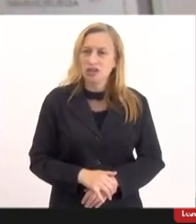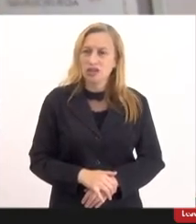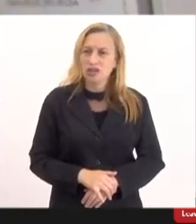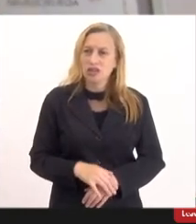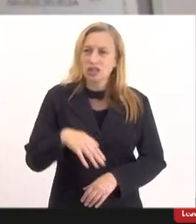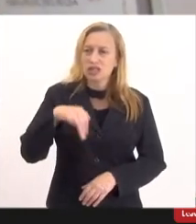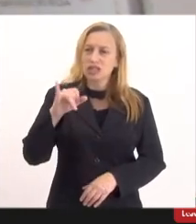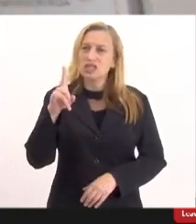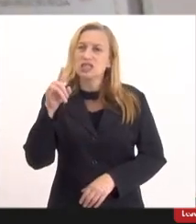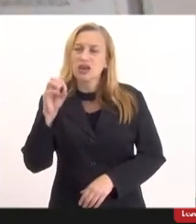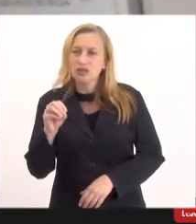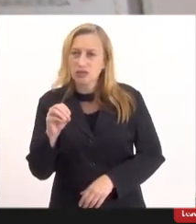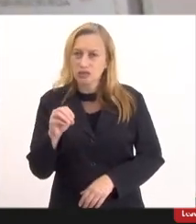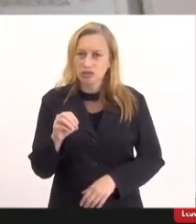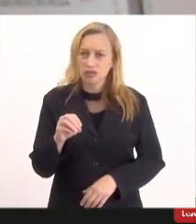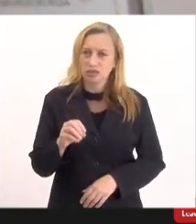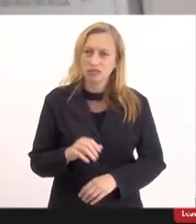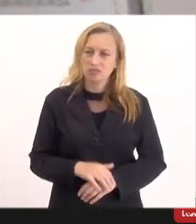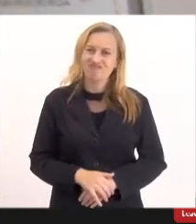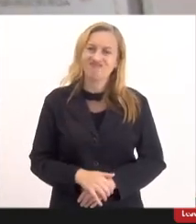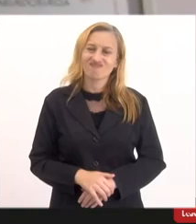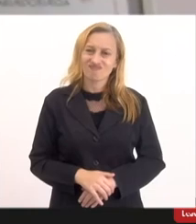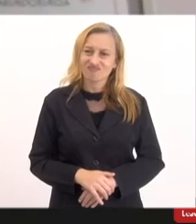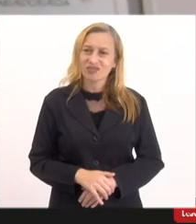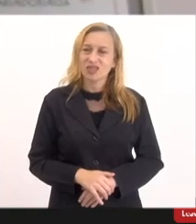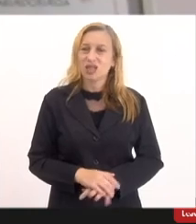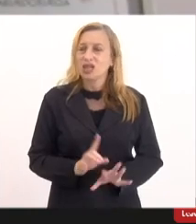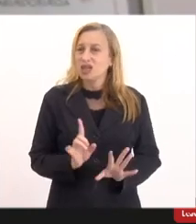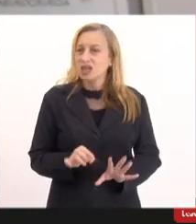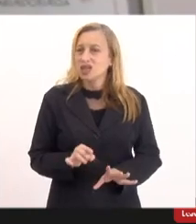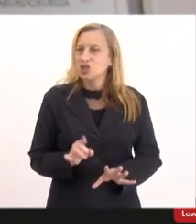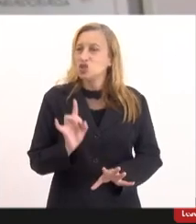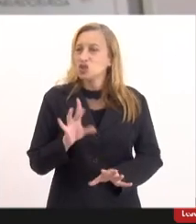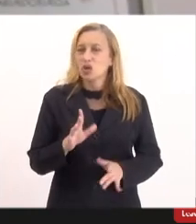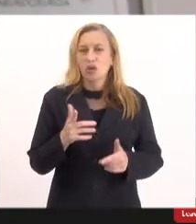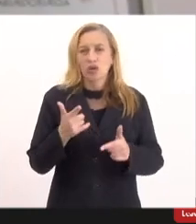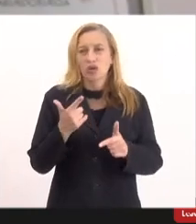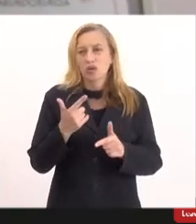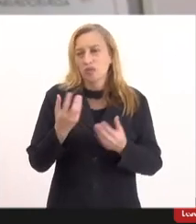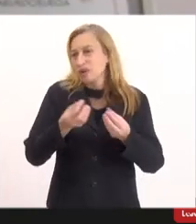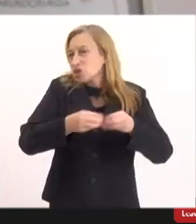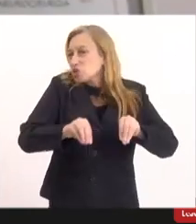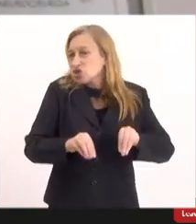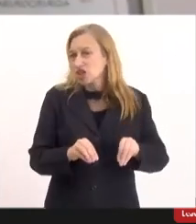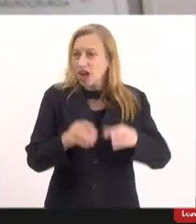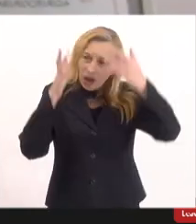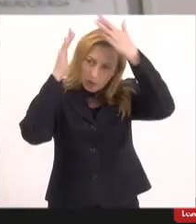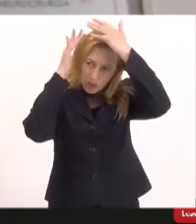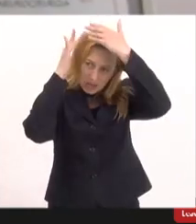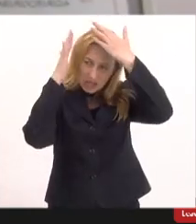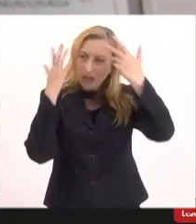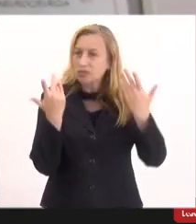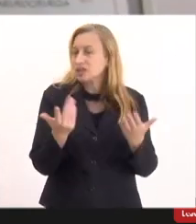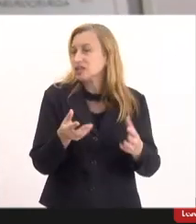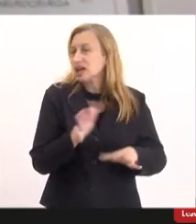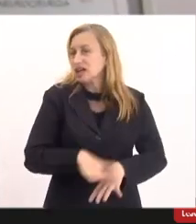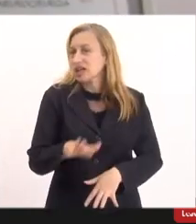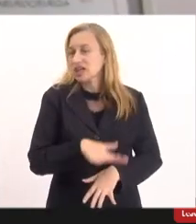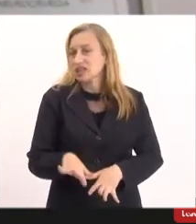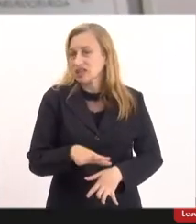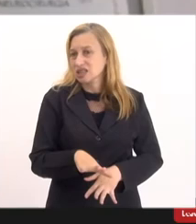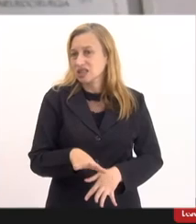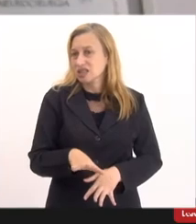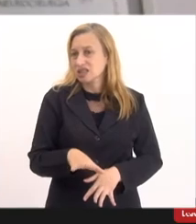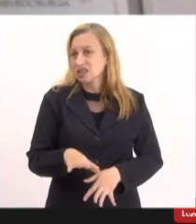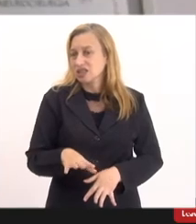expõe de forma que é a doença da medical e isso só vai crescer e a doença imunológica também por excesso de vacinação